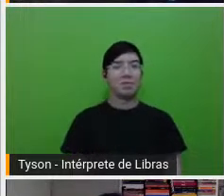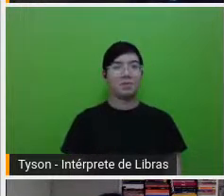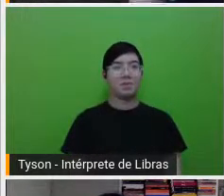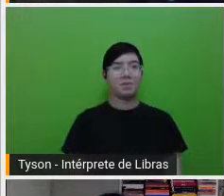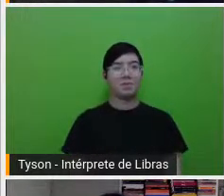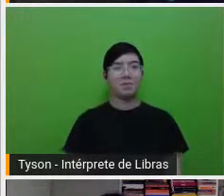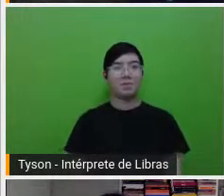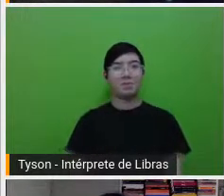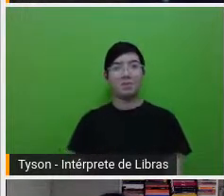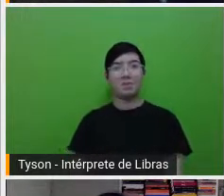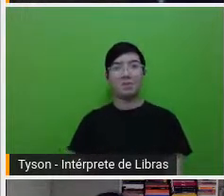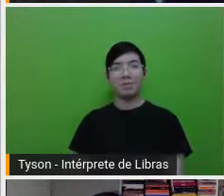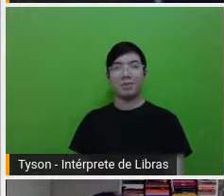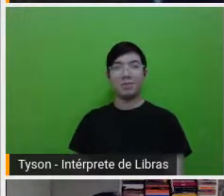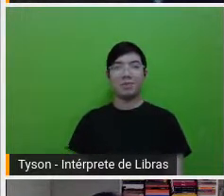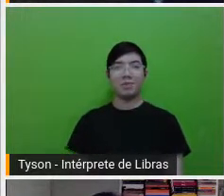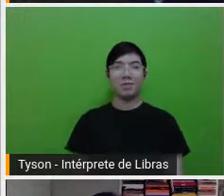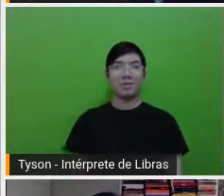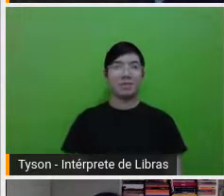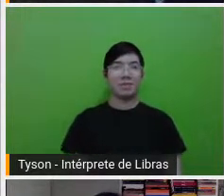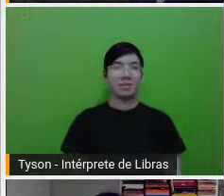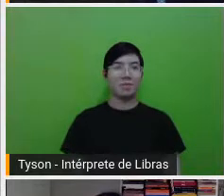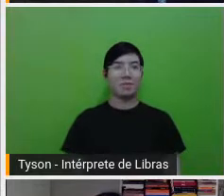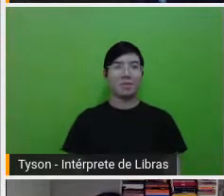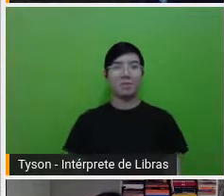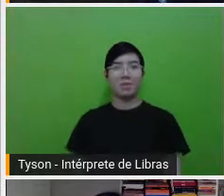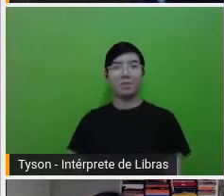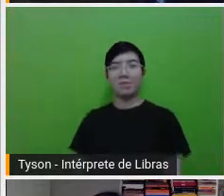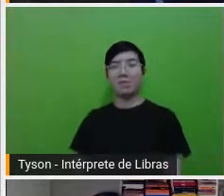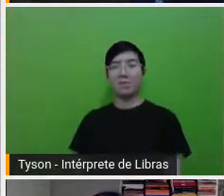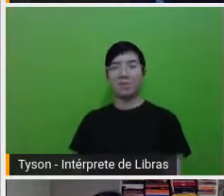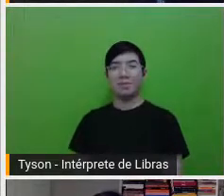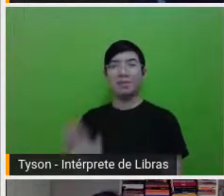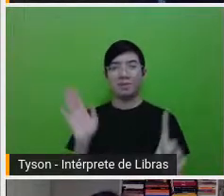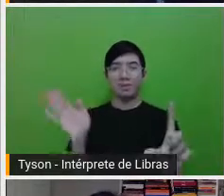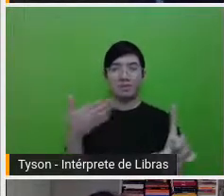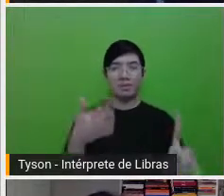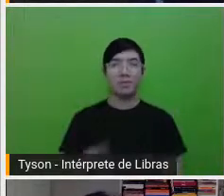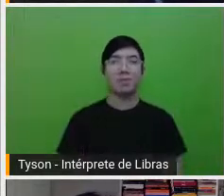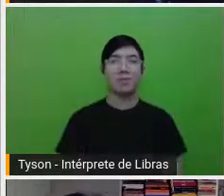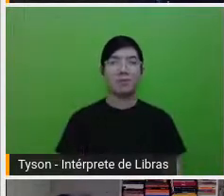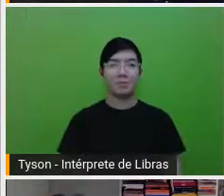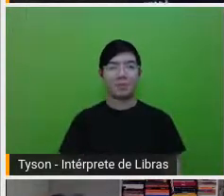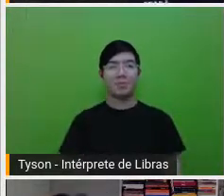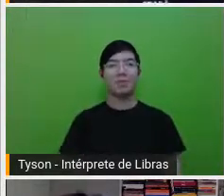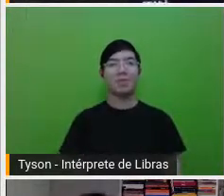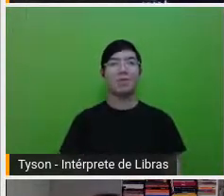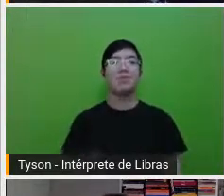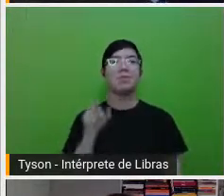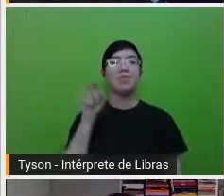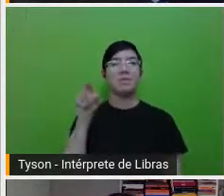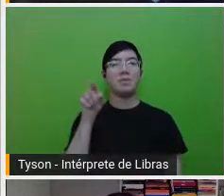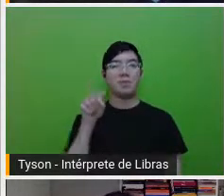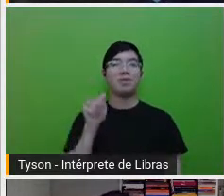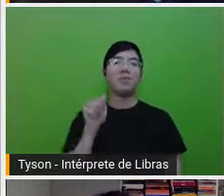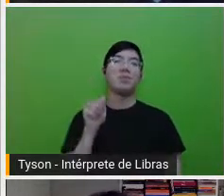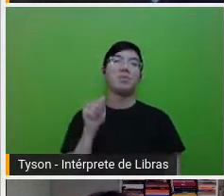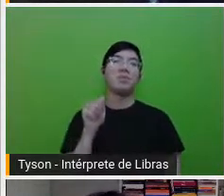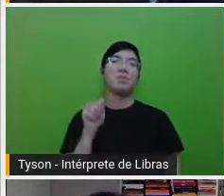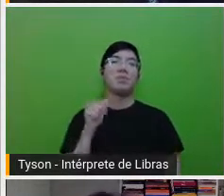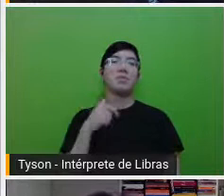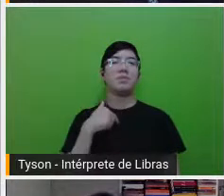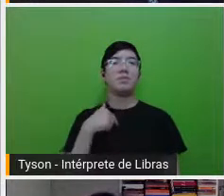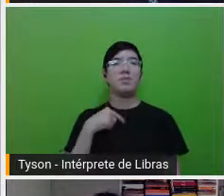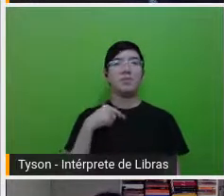Vinícius, passa aí enquanto a gente está, né? Pronto. Então aqui são os romances avulsos, né? Um Amor Incómodo, que